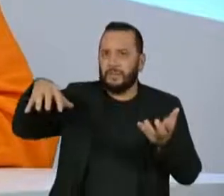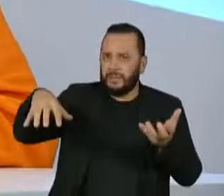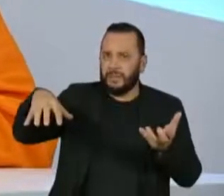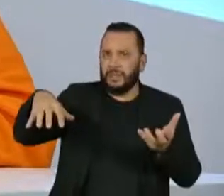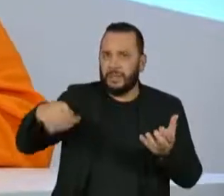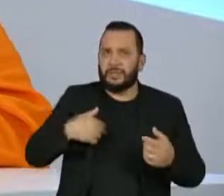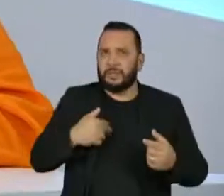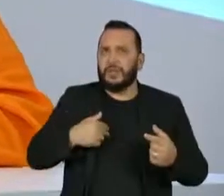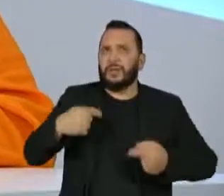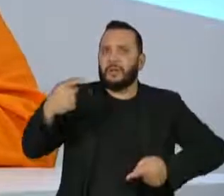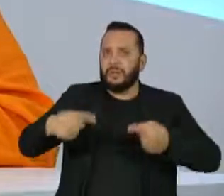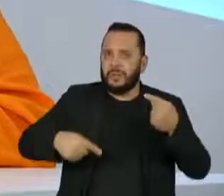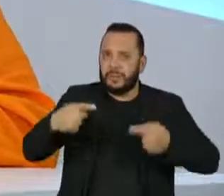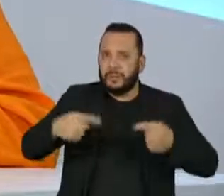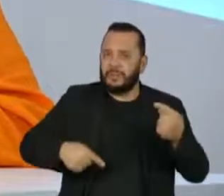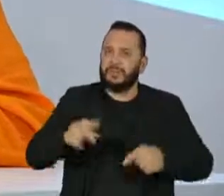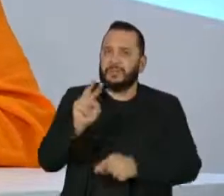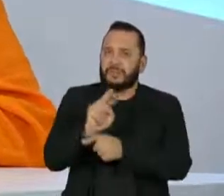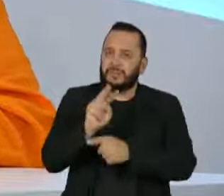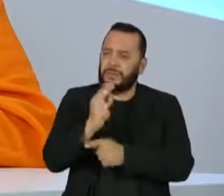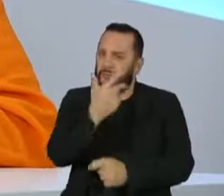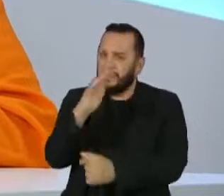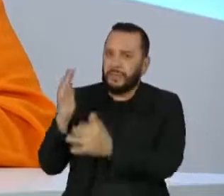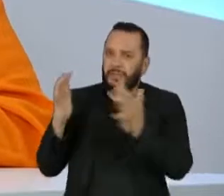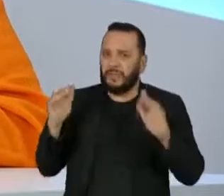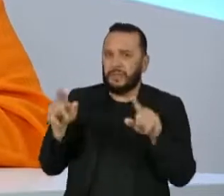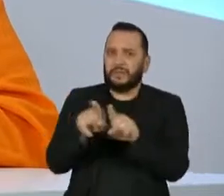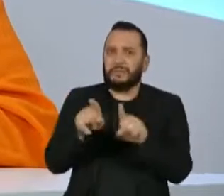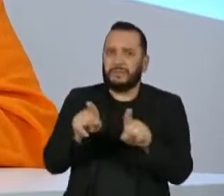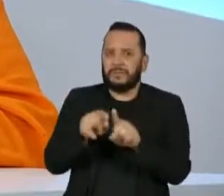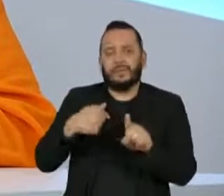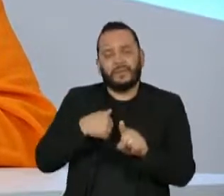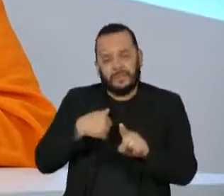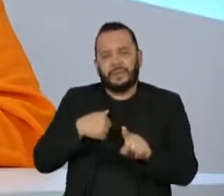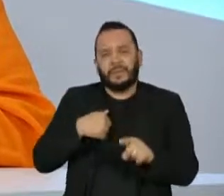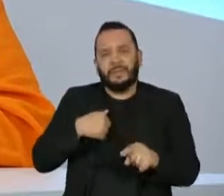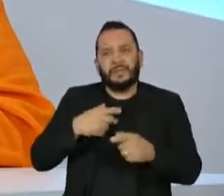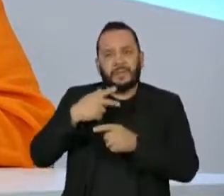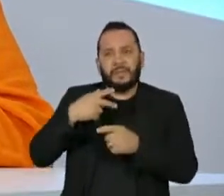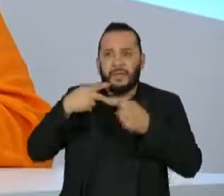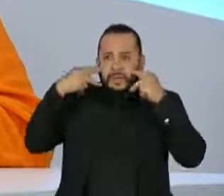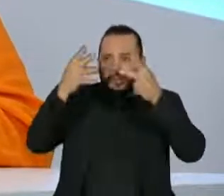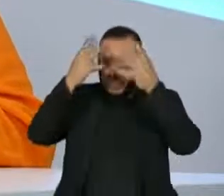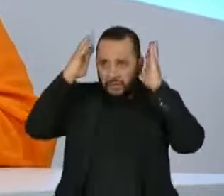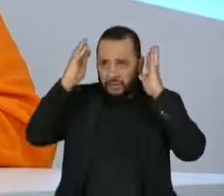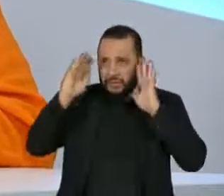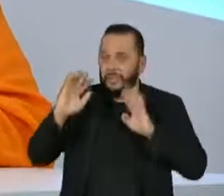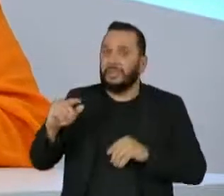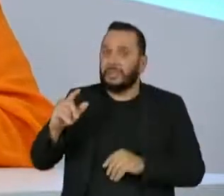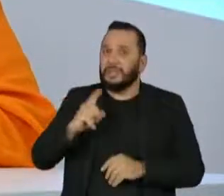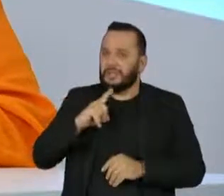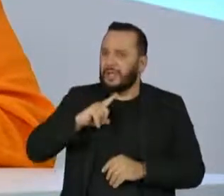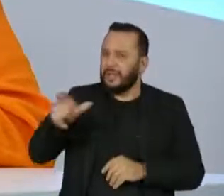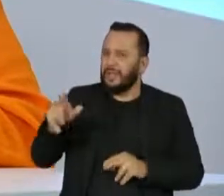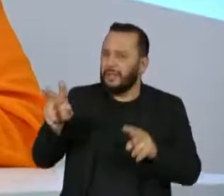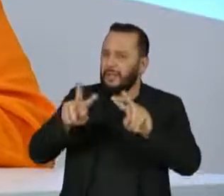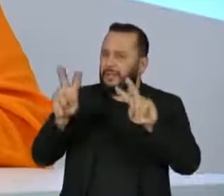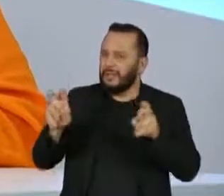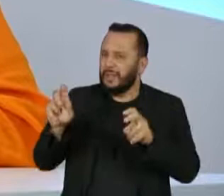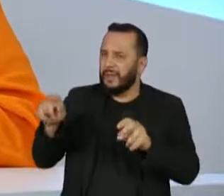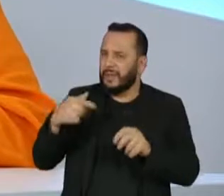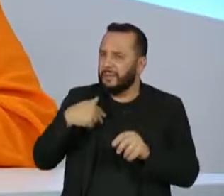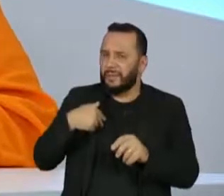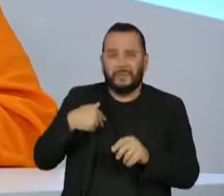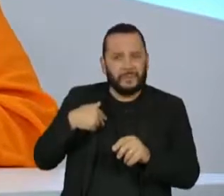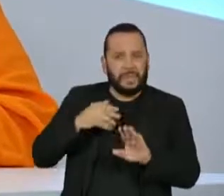ambientais e indígenas. Isso ficou muito evidente nos últimos anos com o avanço dessa pauta abertamente anti